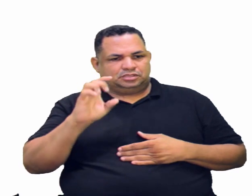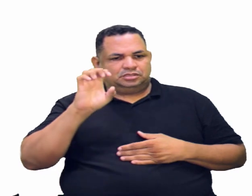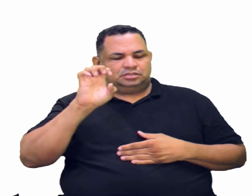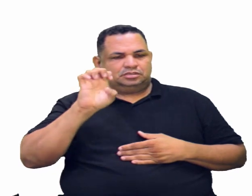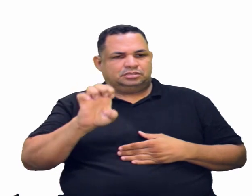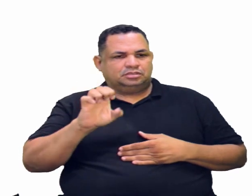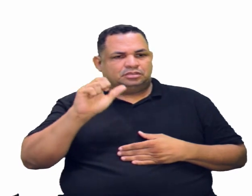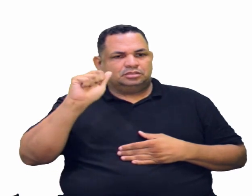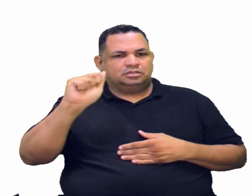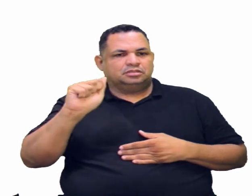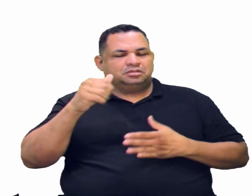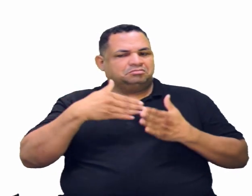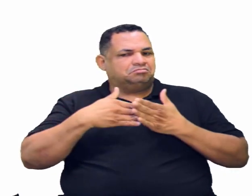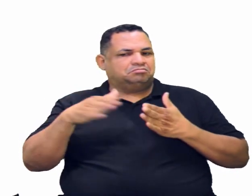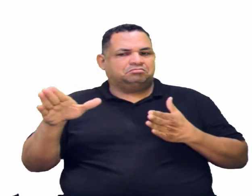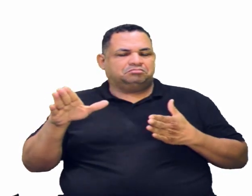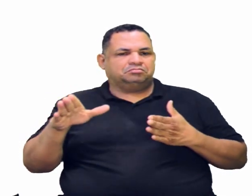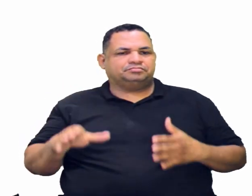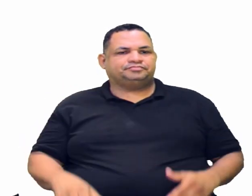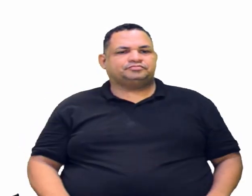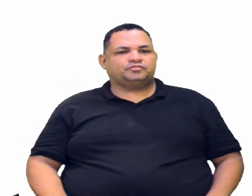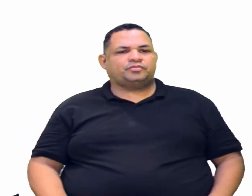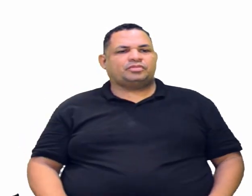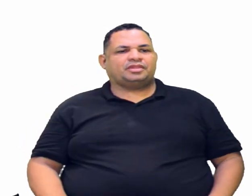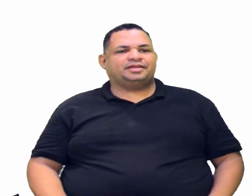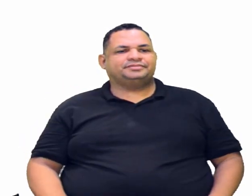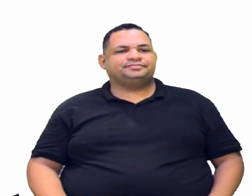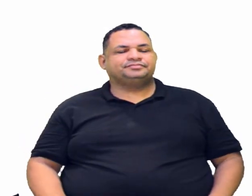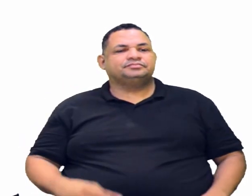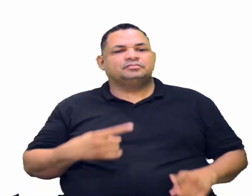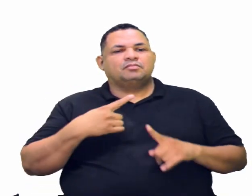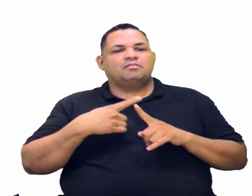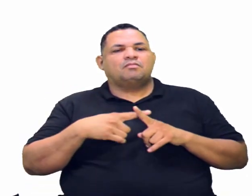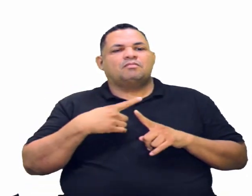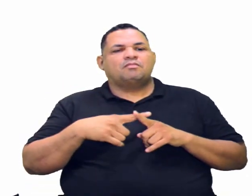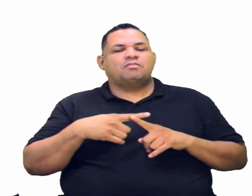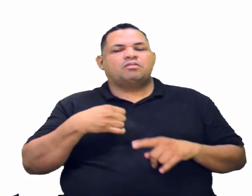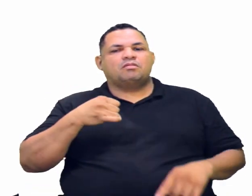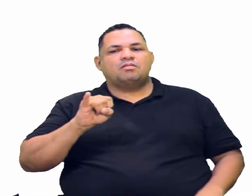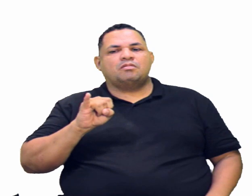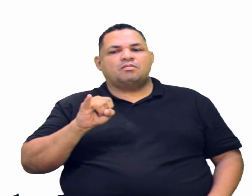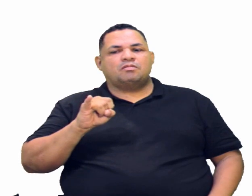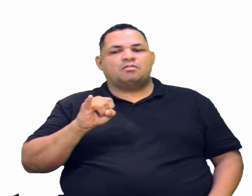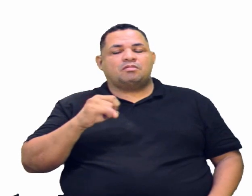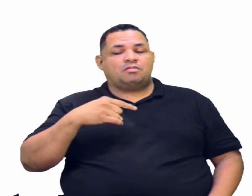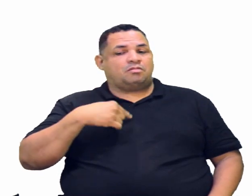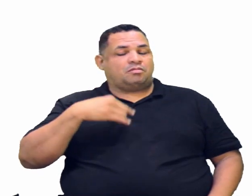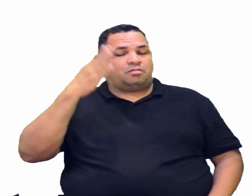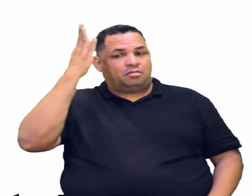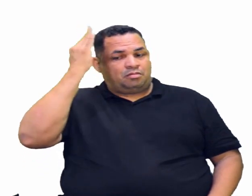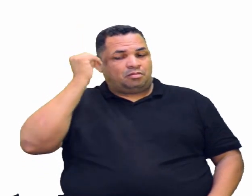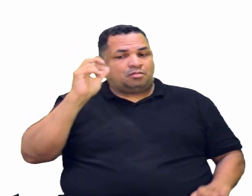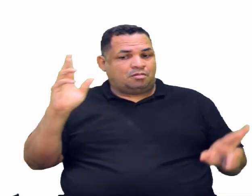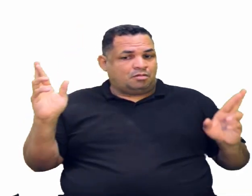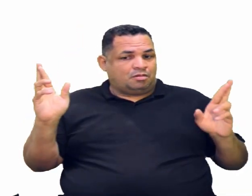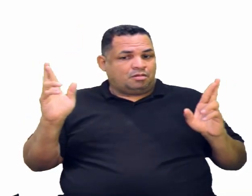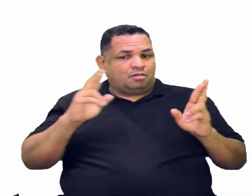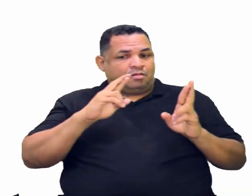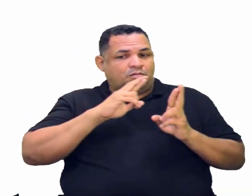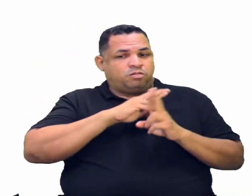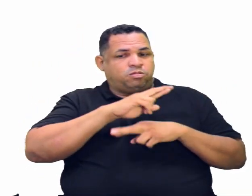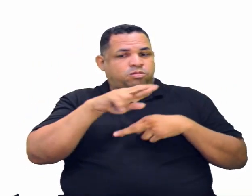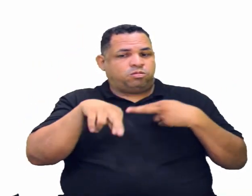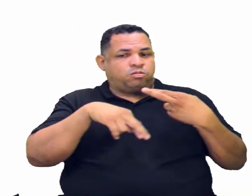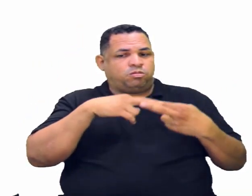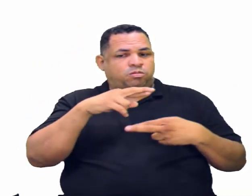letra A da parada. Já tira. Por quê? Porque se eu sei que a reação vai ocorrer